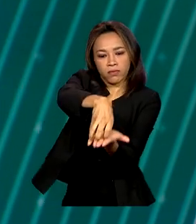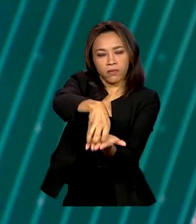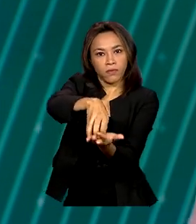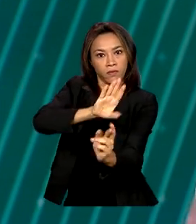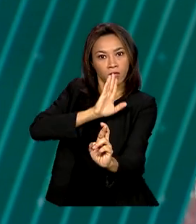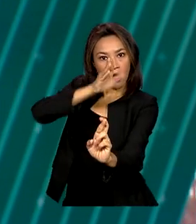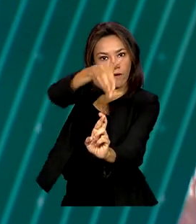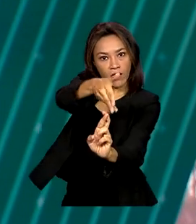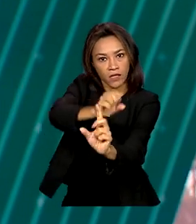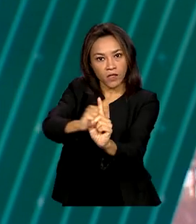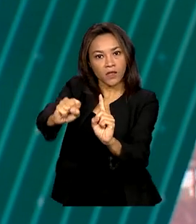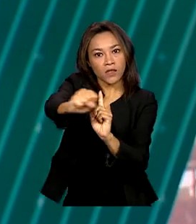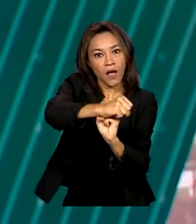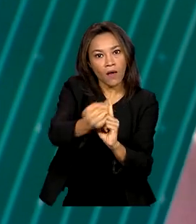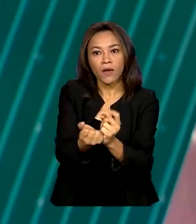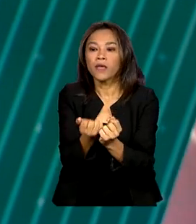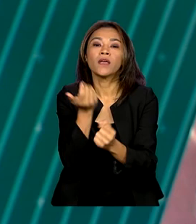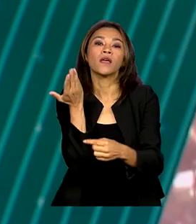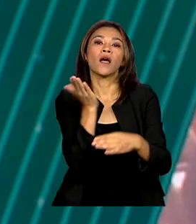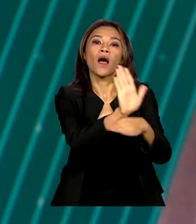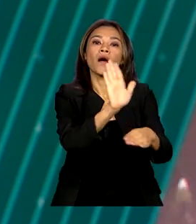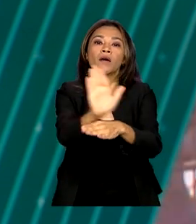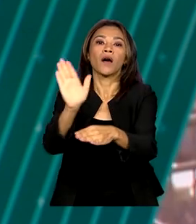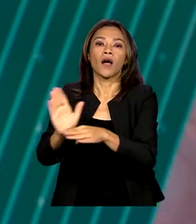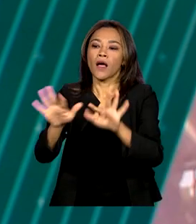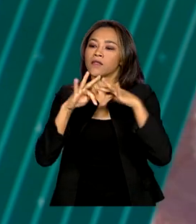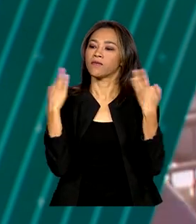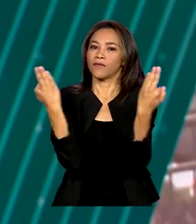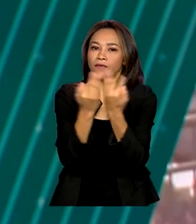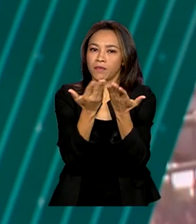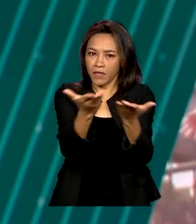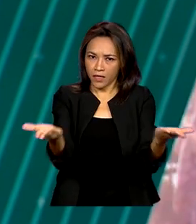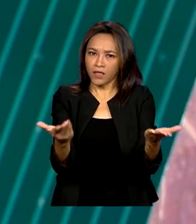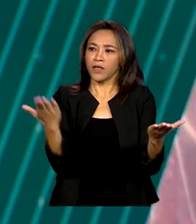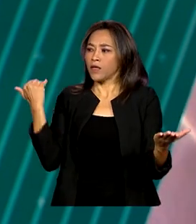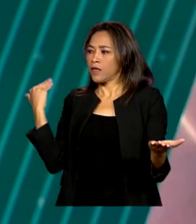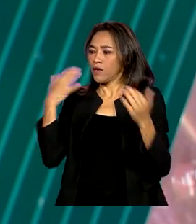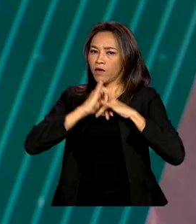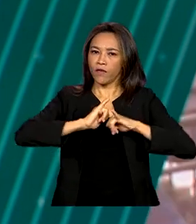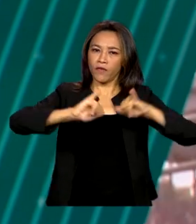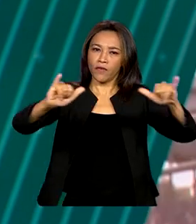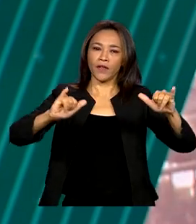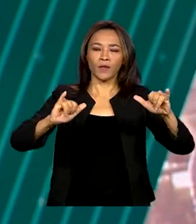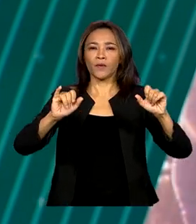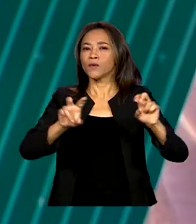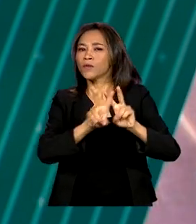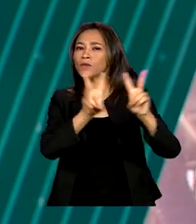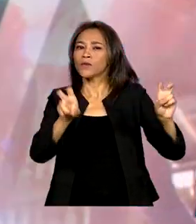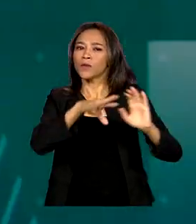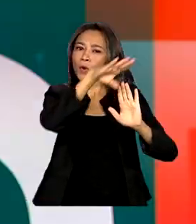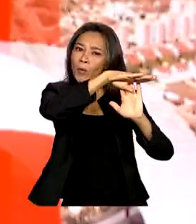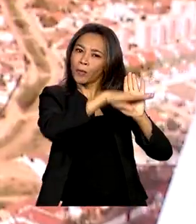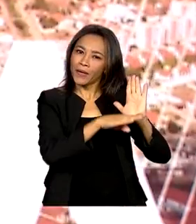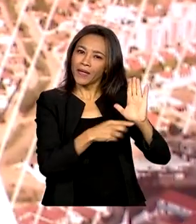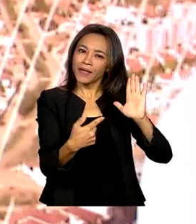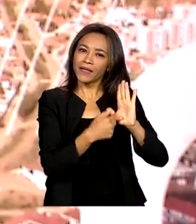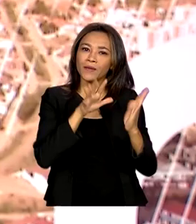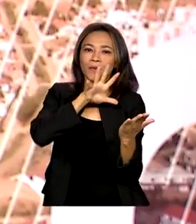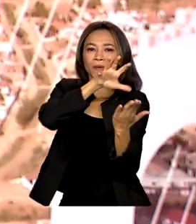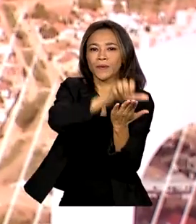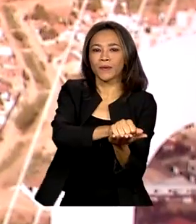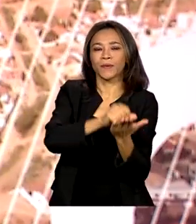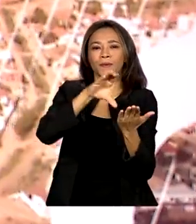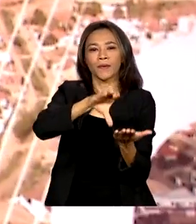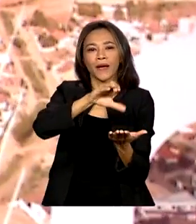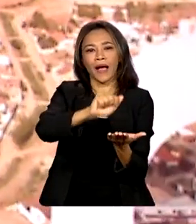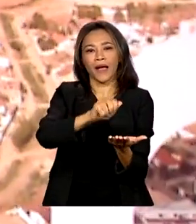a seleção de famílias beneficiárias. O anúncio foi feito durante o lançamento do Plano de Fortalecimento do Cadastro Único,